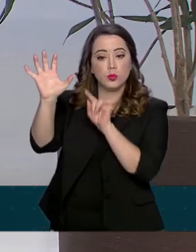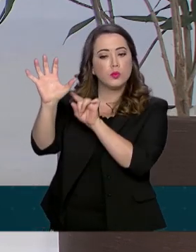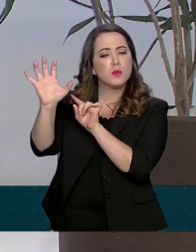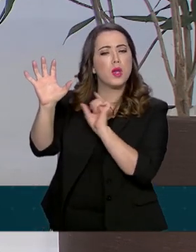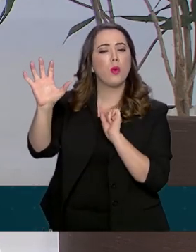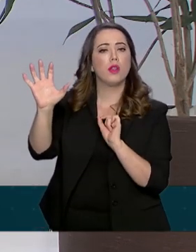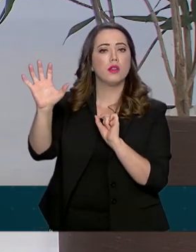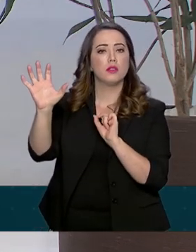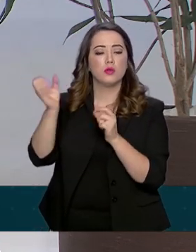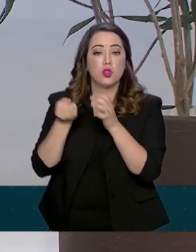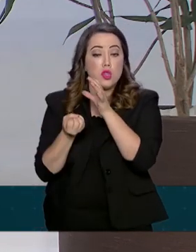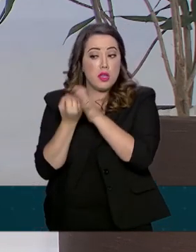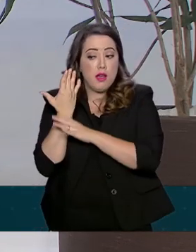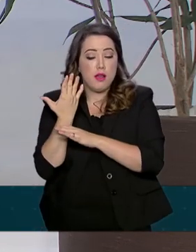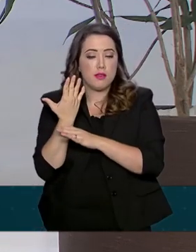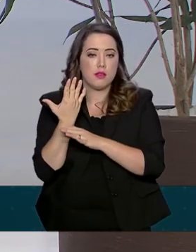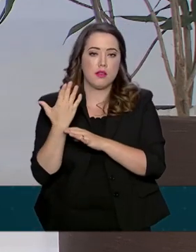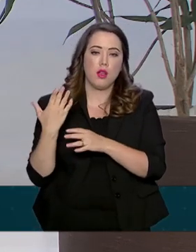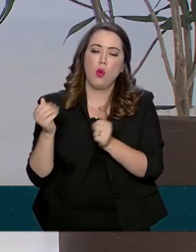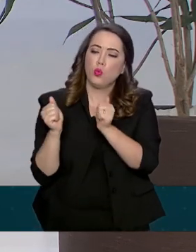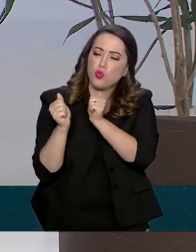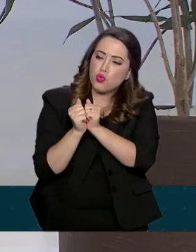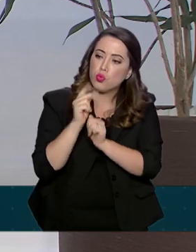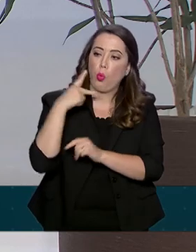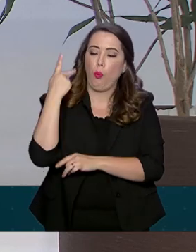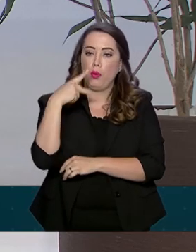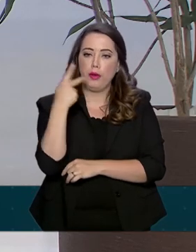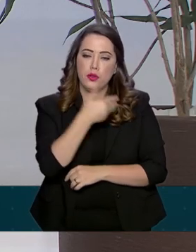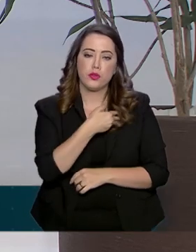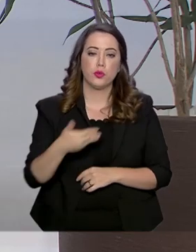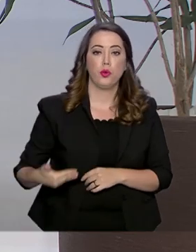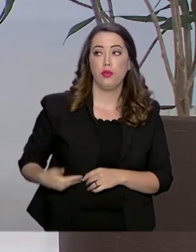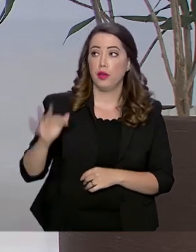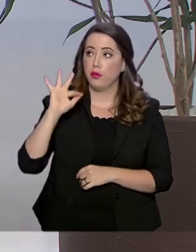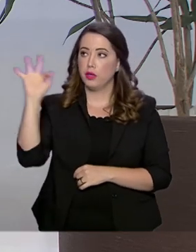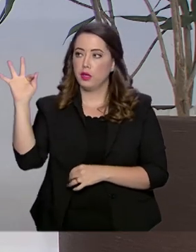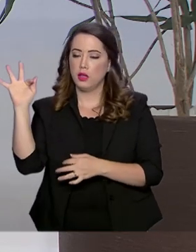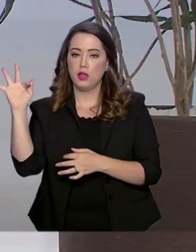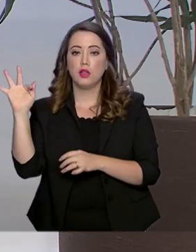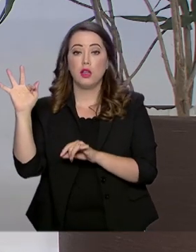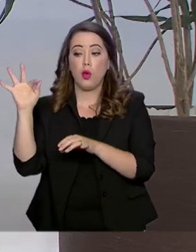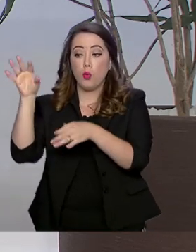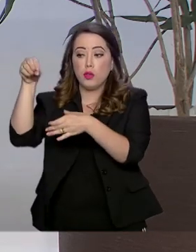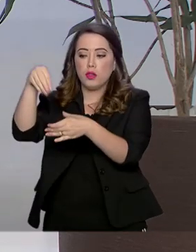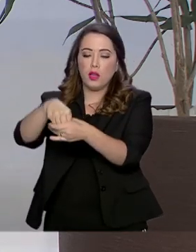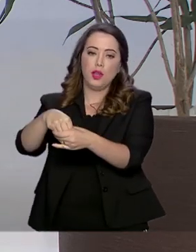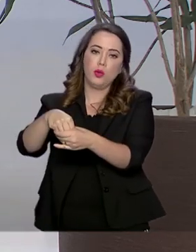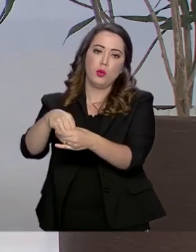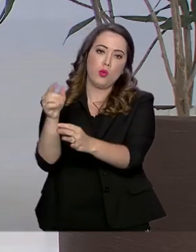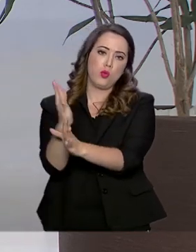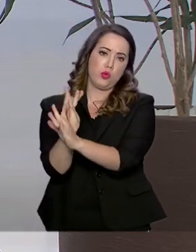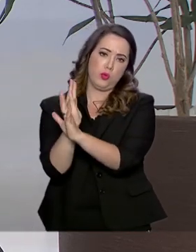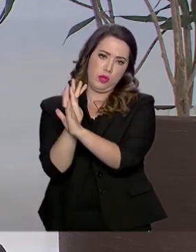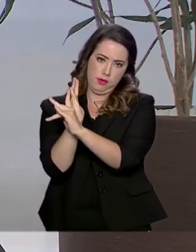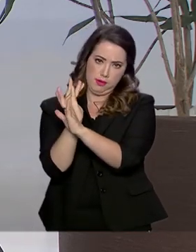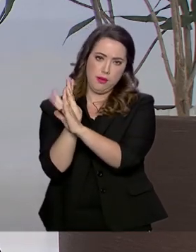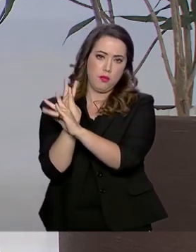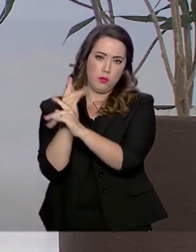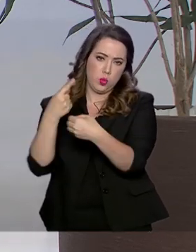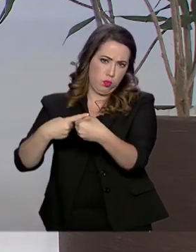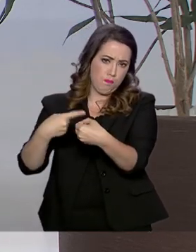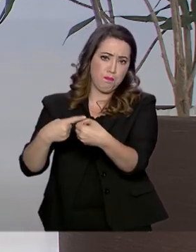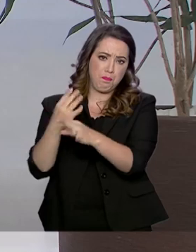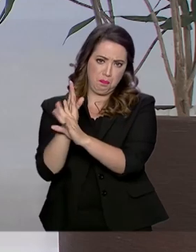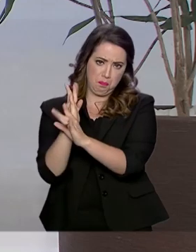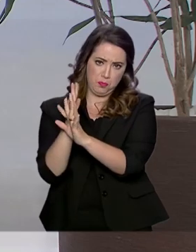de fomento com políticas públicas da União nos municípios. Então, se vocês têm ideia, esse